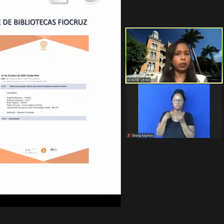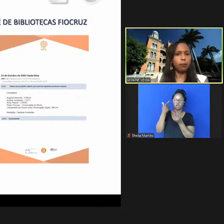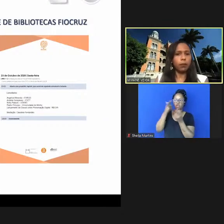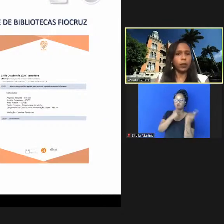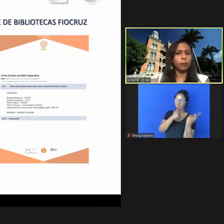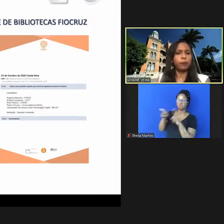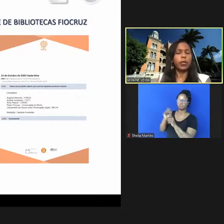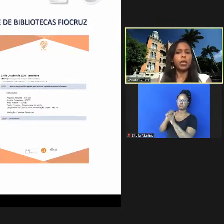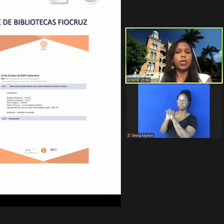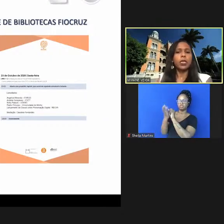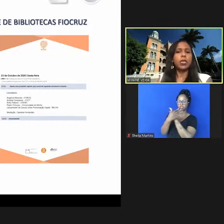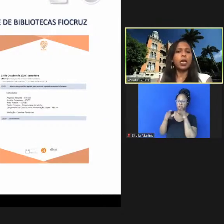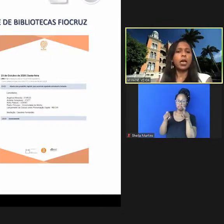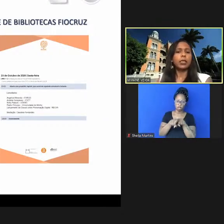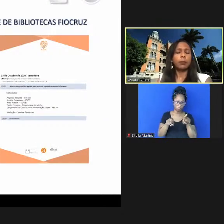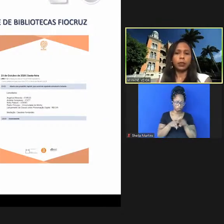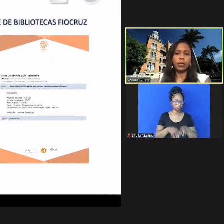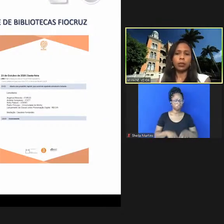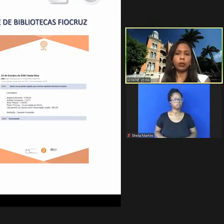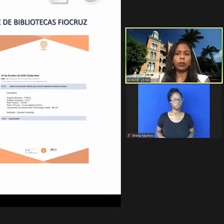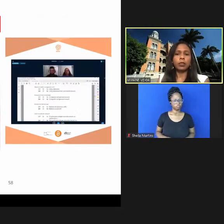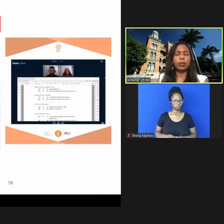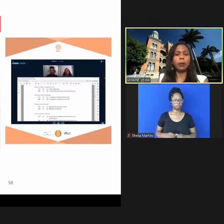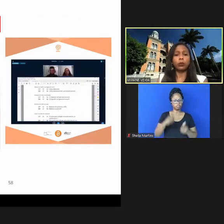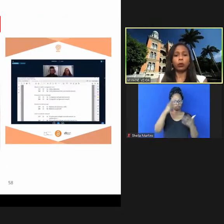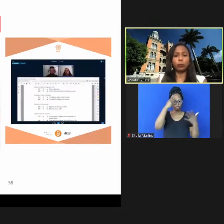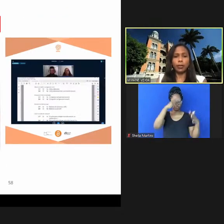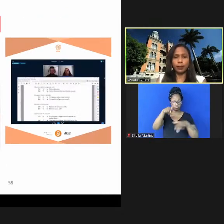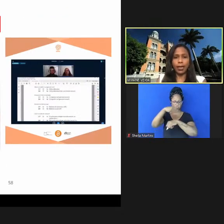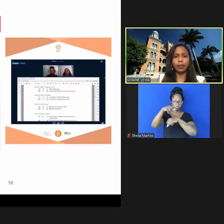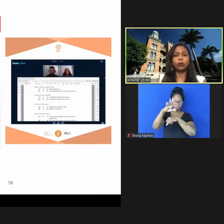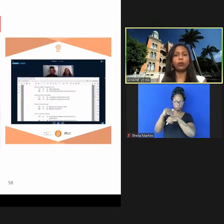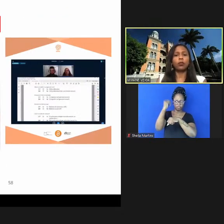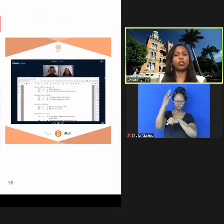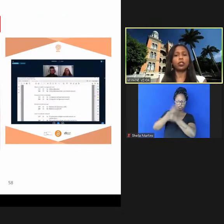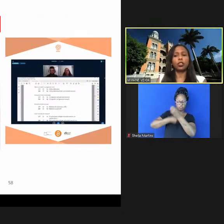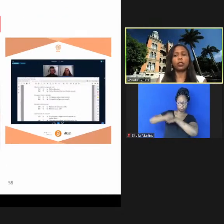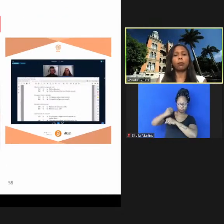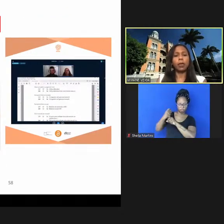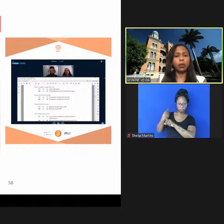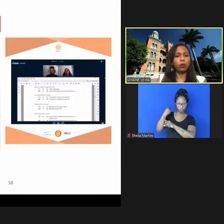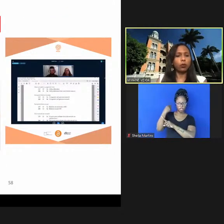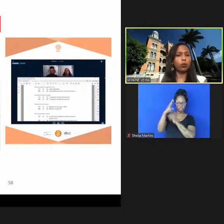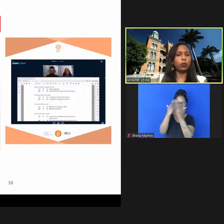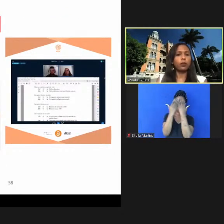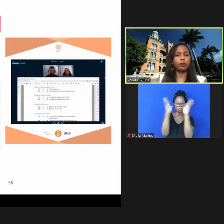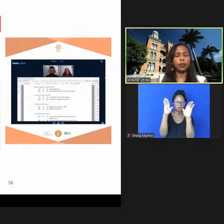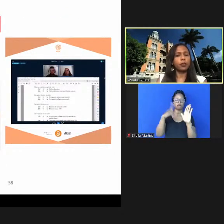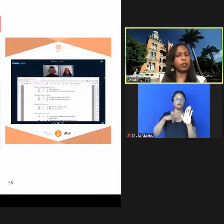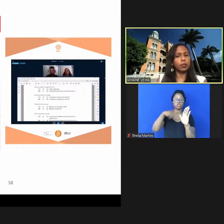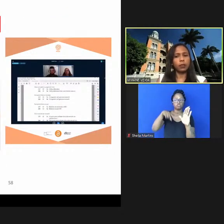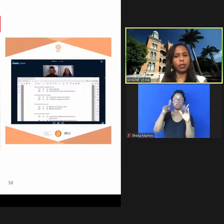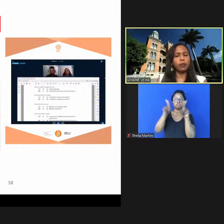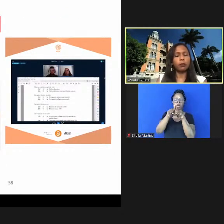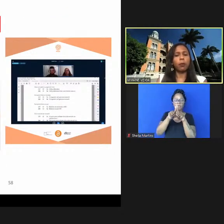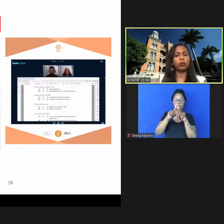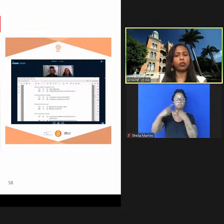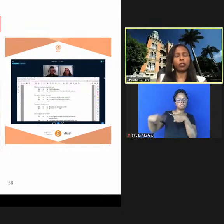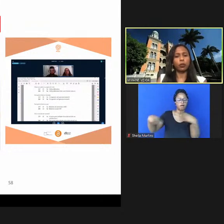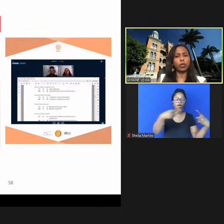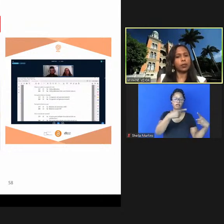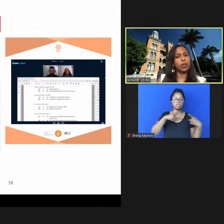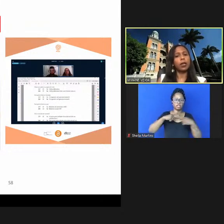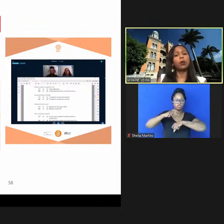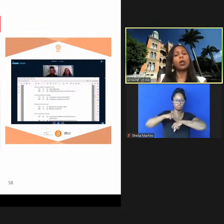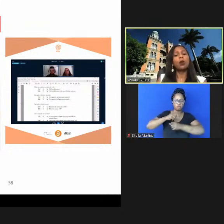pandemia também e a Semana Internacional do Acesso Aberto do ano passado onde a gente também colocou e teve esse momento